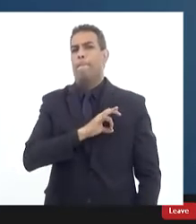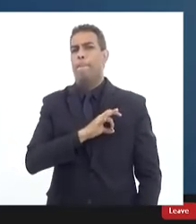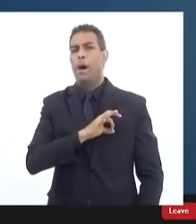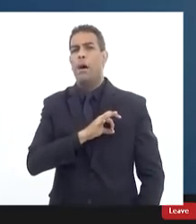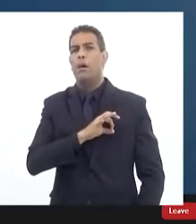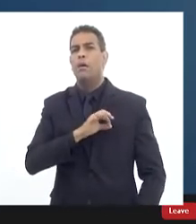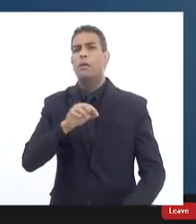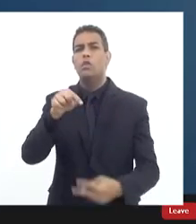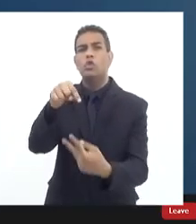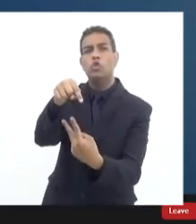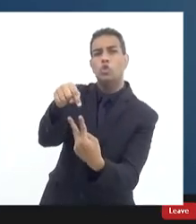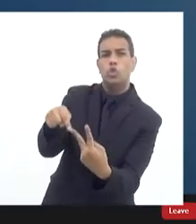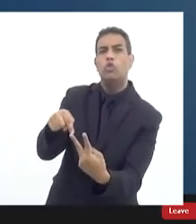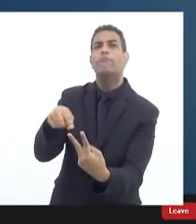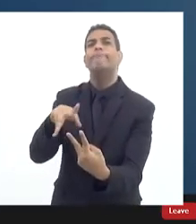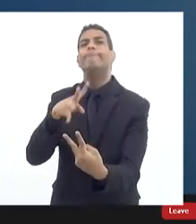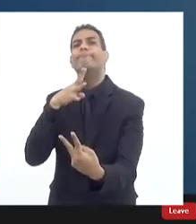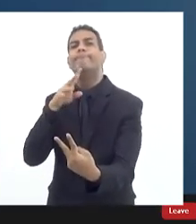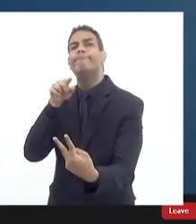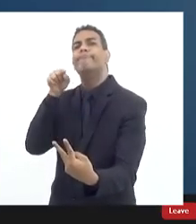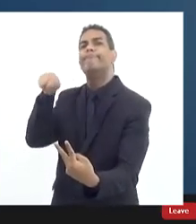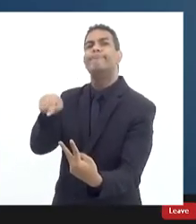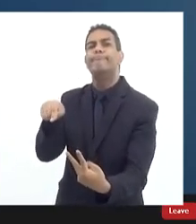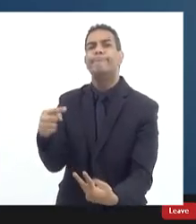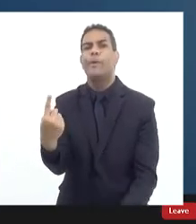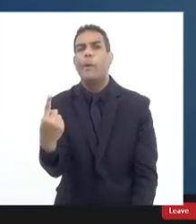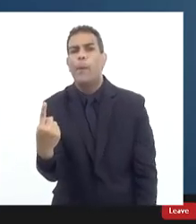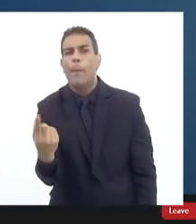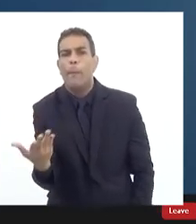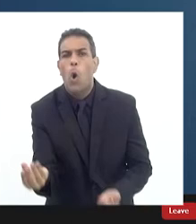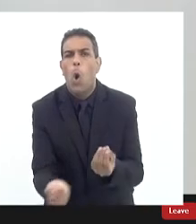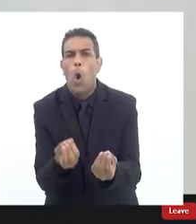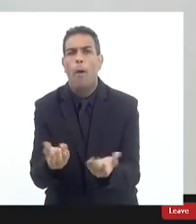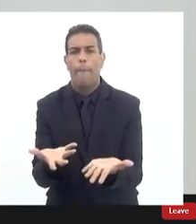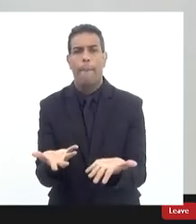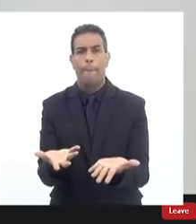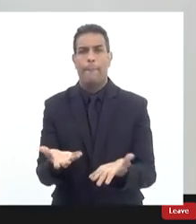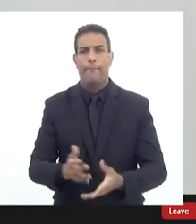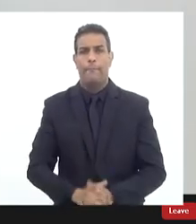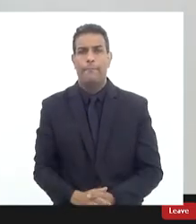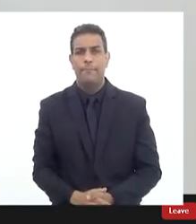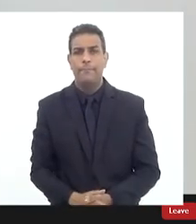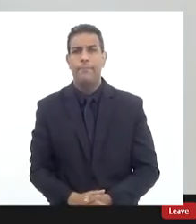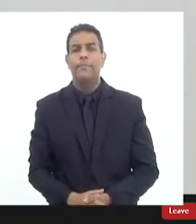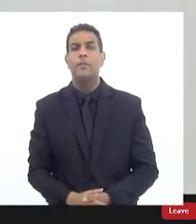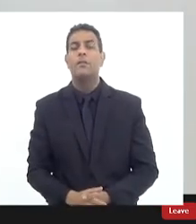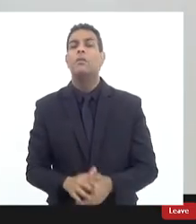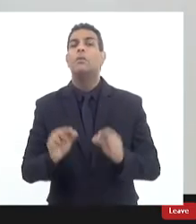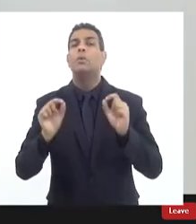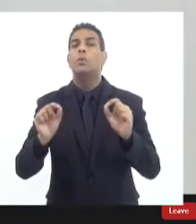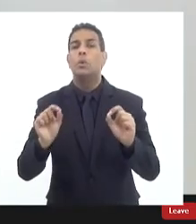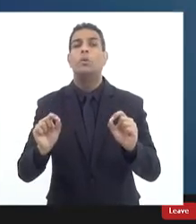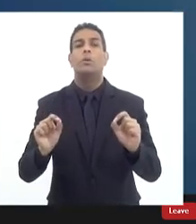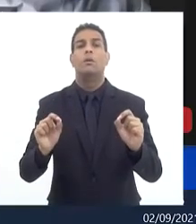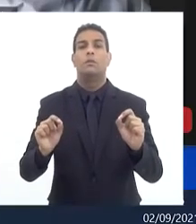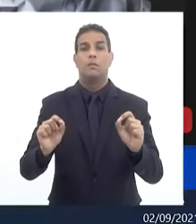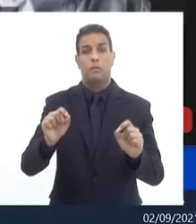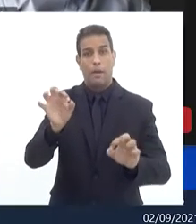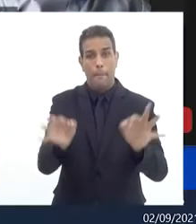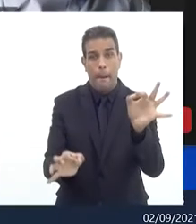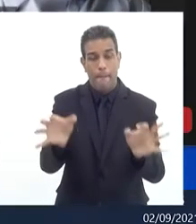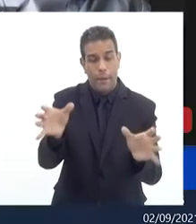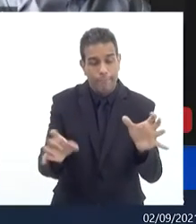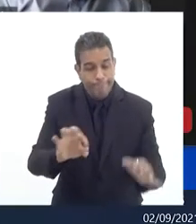ligação absolutamente nenhuma com o tráfico o que a gente observou ali é que provavelmente foi Troia inclusive esses policiais